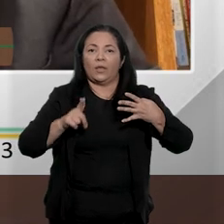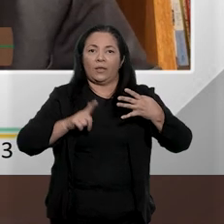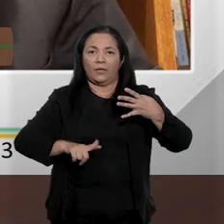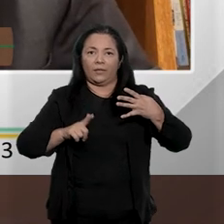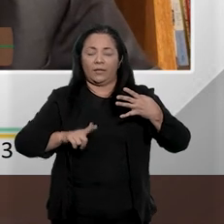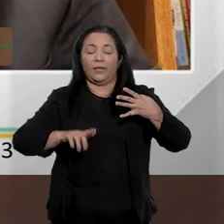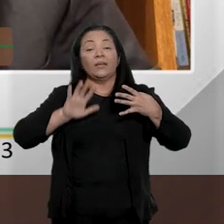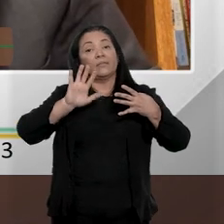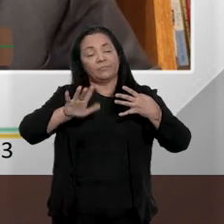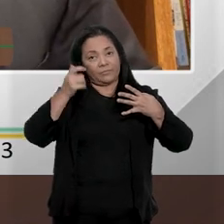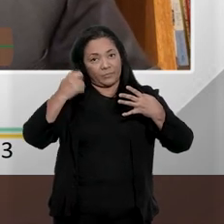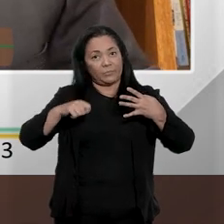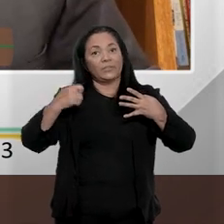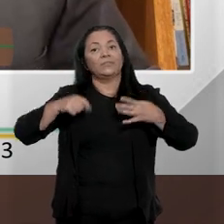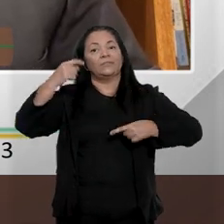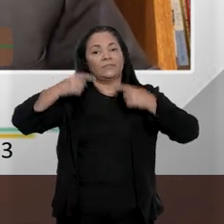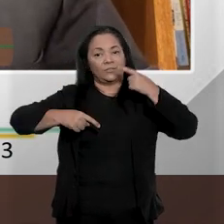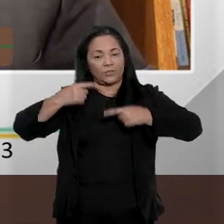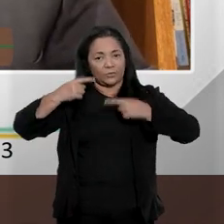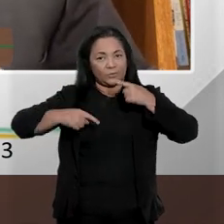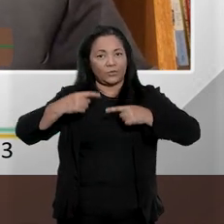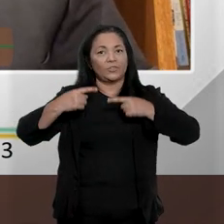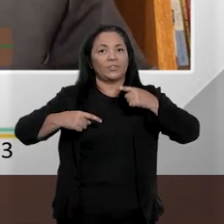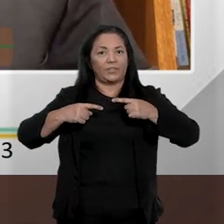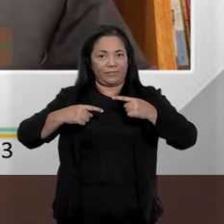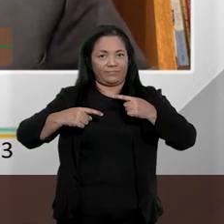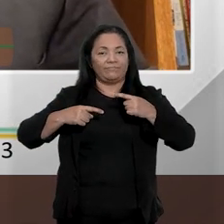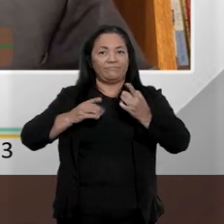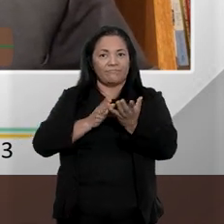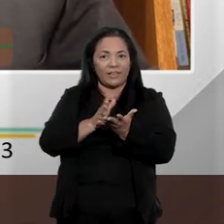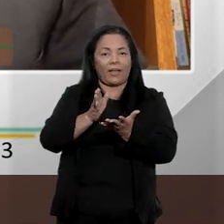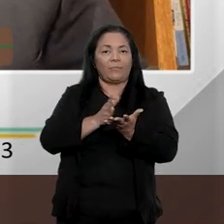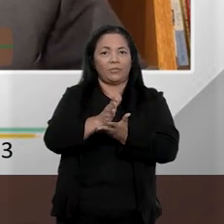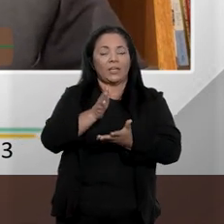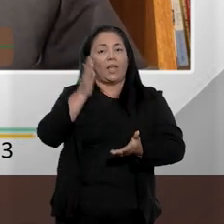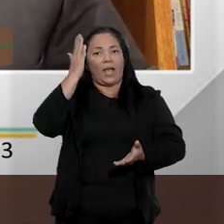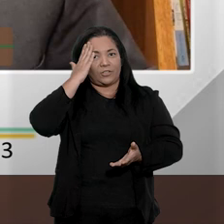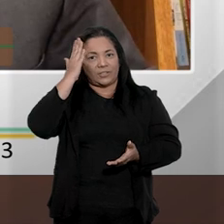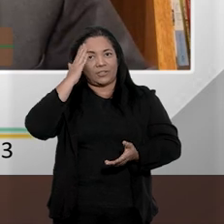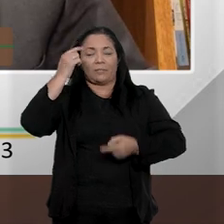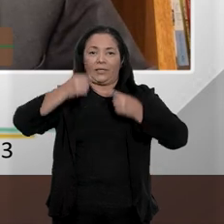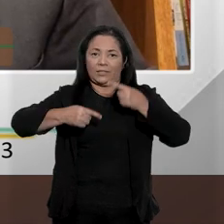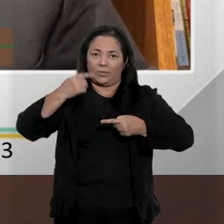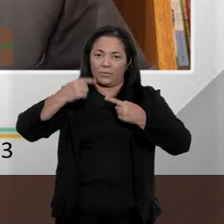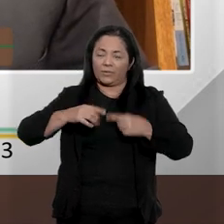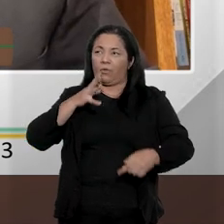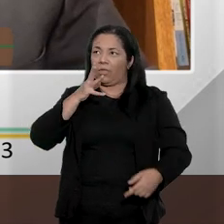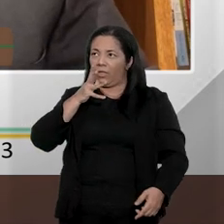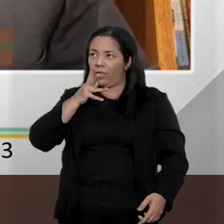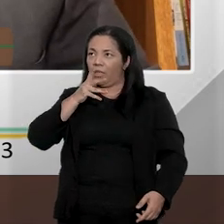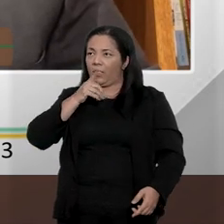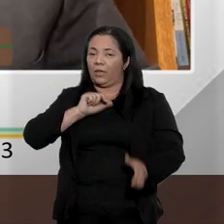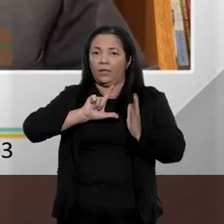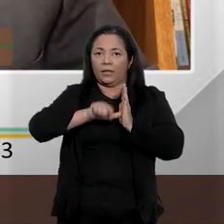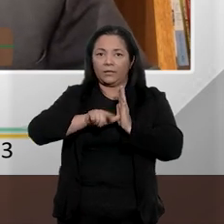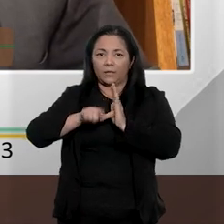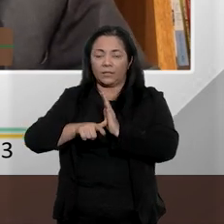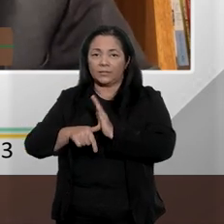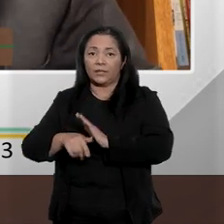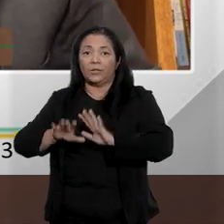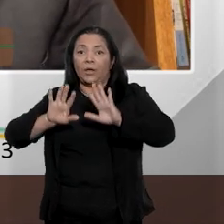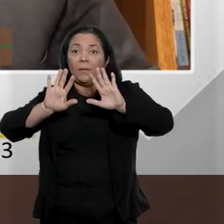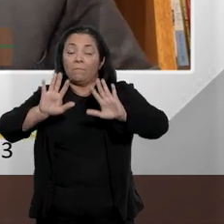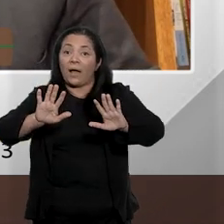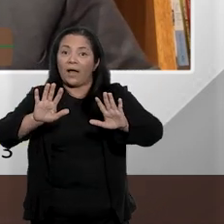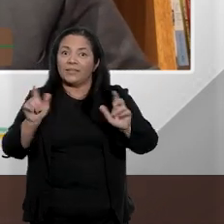necessário ser percorrido, talvez não na velocidade que nós gostaríamos, mas é necessário ser percorrido, e abre precedentes